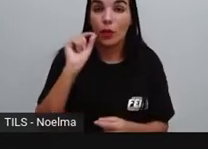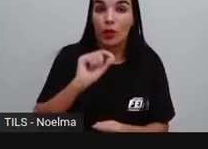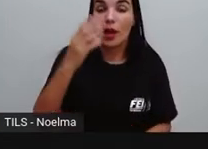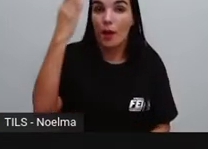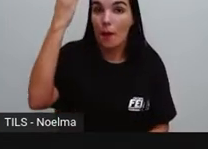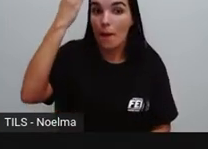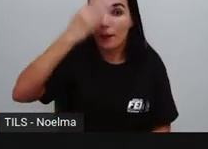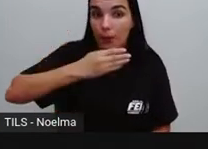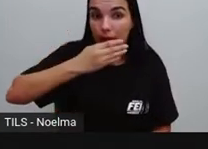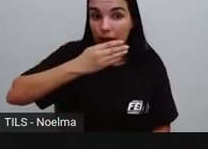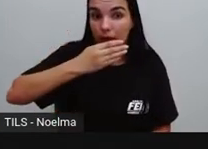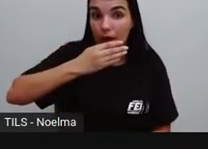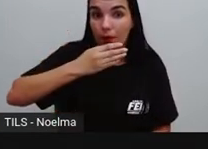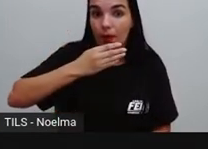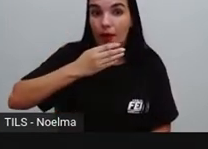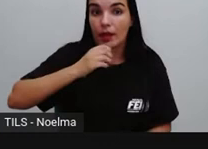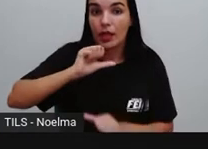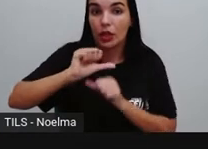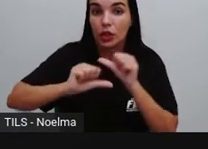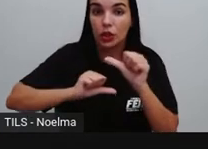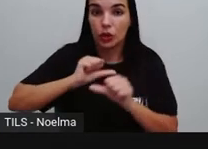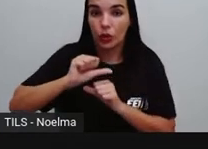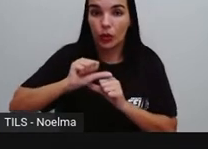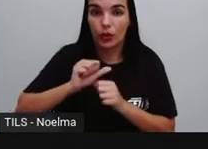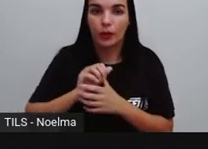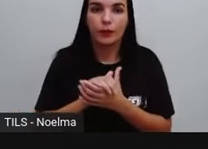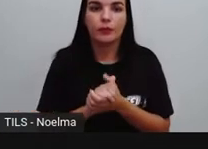comprometeu e torna, certo?